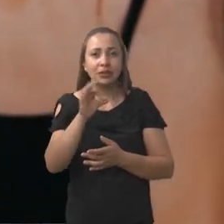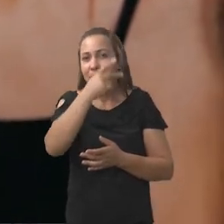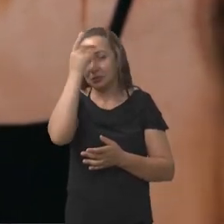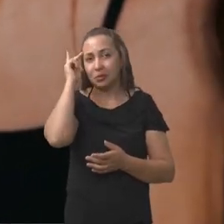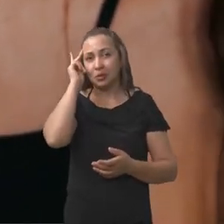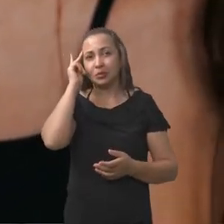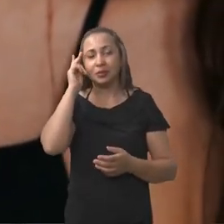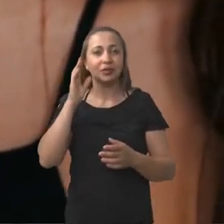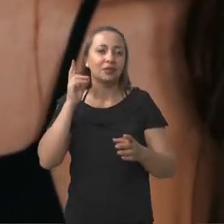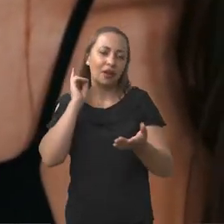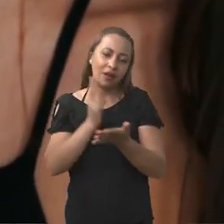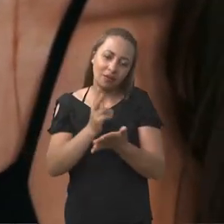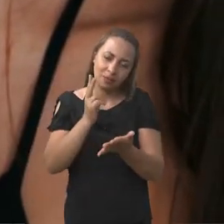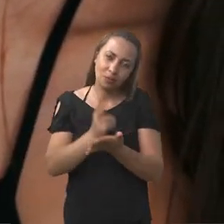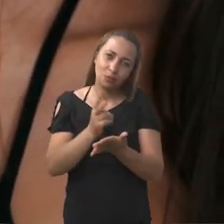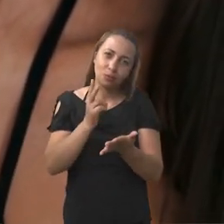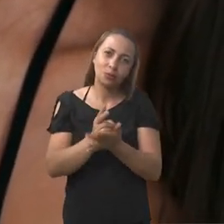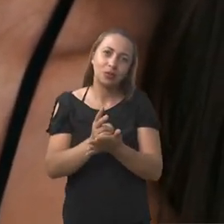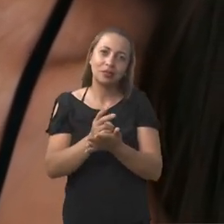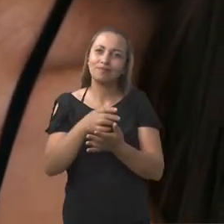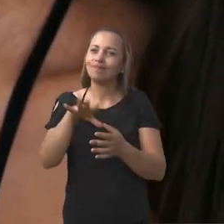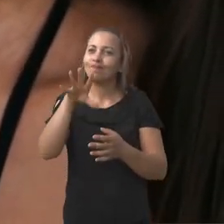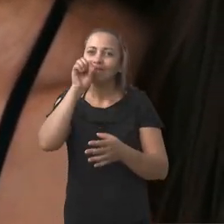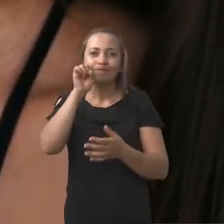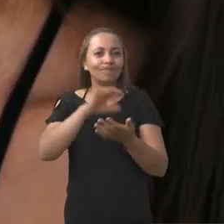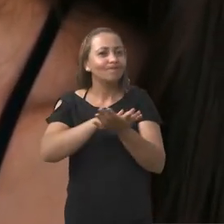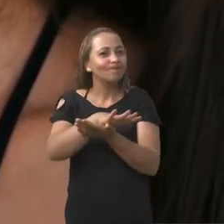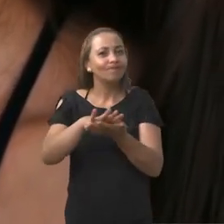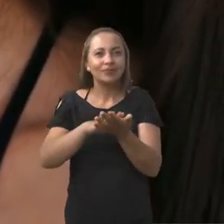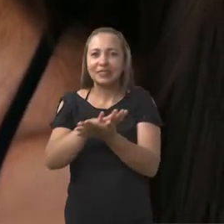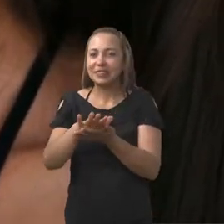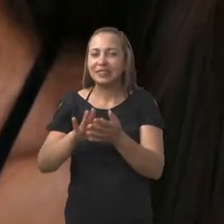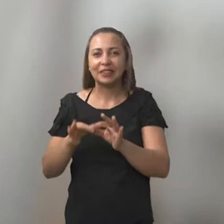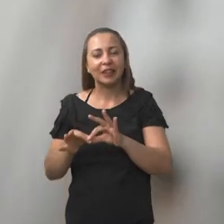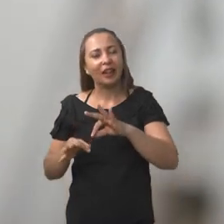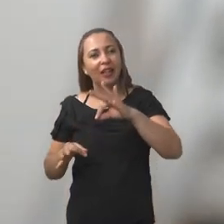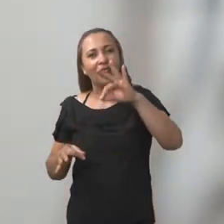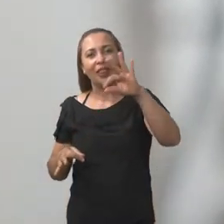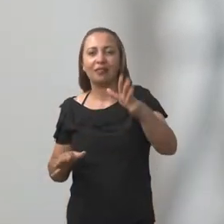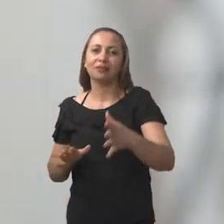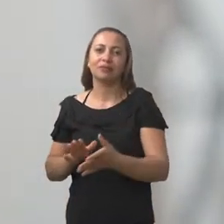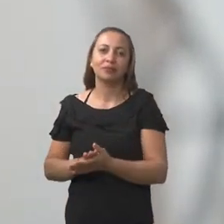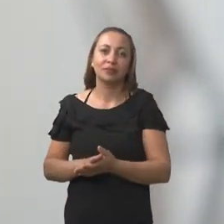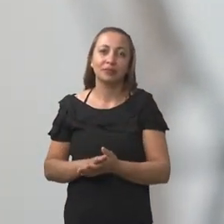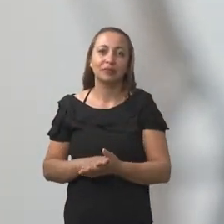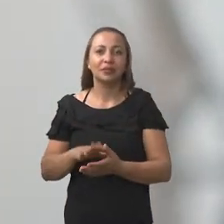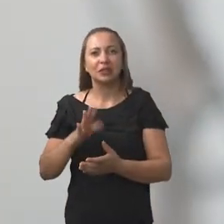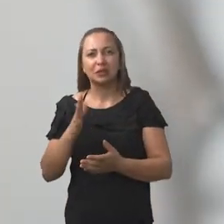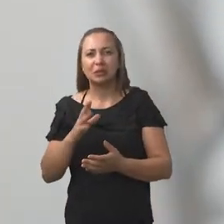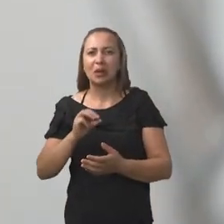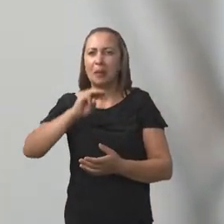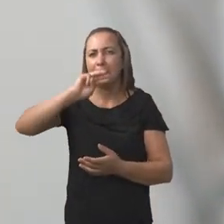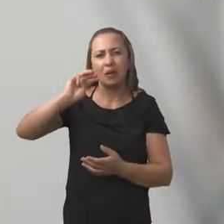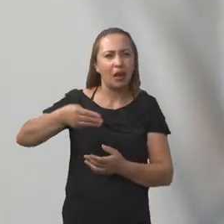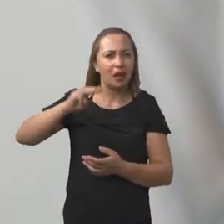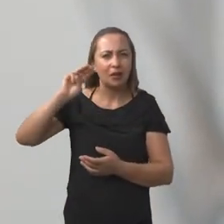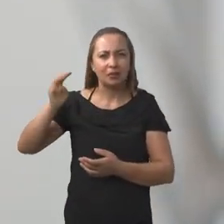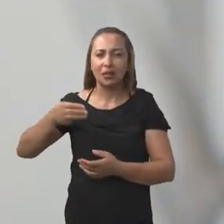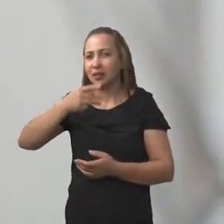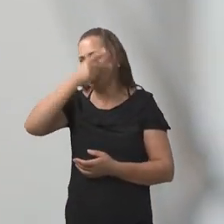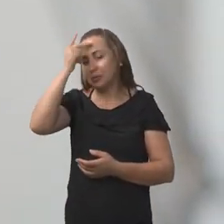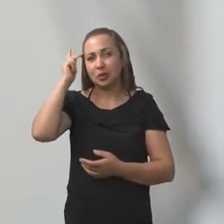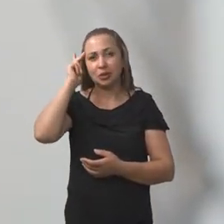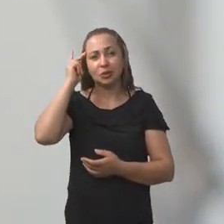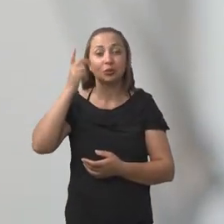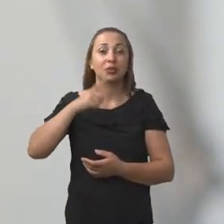que vai persistir, que está persistindo com perda de olfato mais prolongada. Calculando 1,5% em milhares e milhares